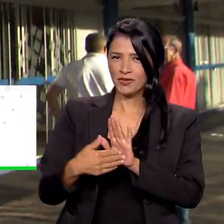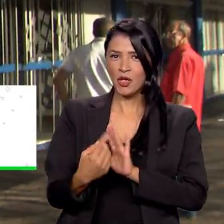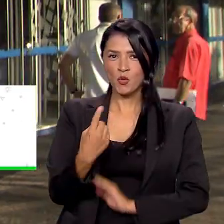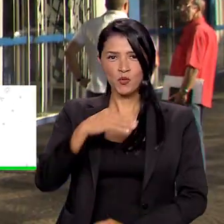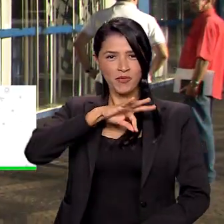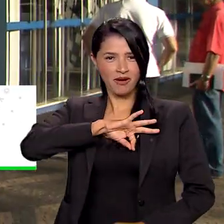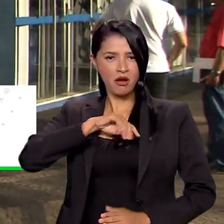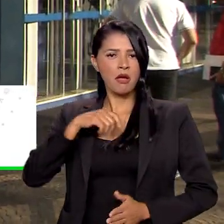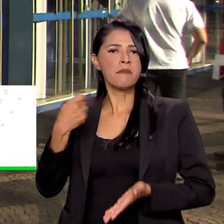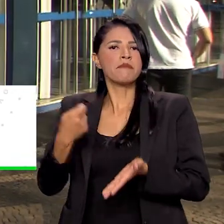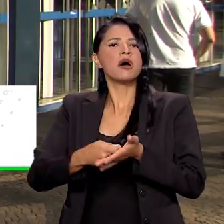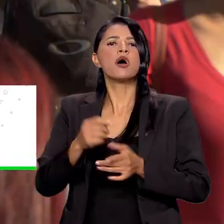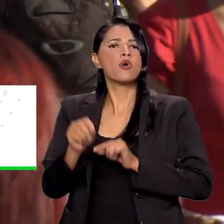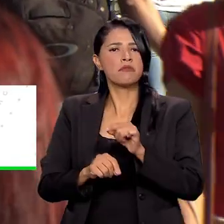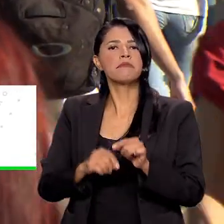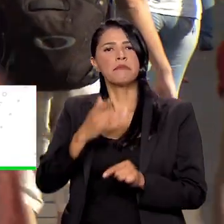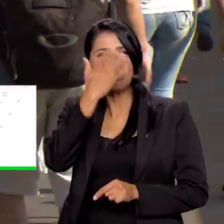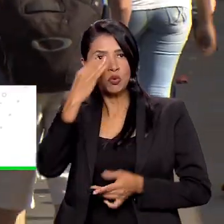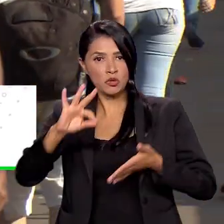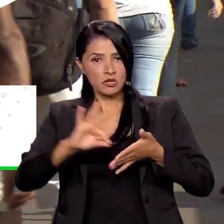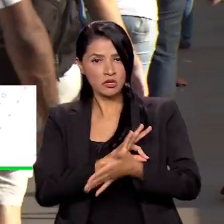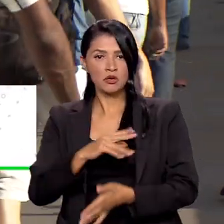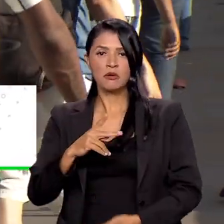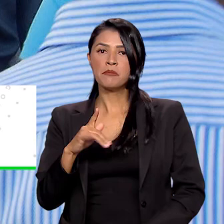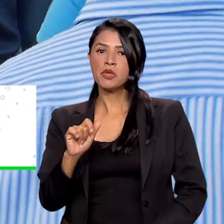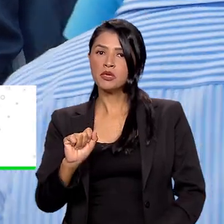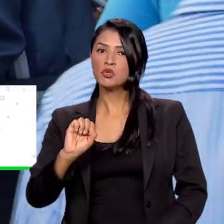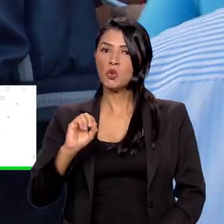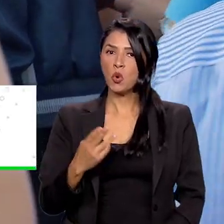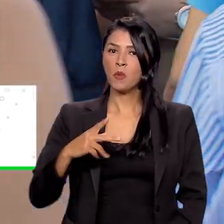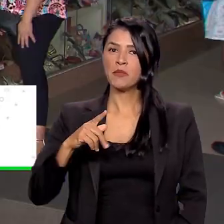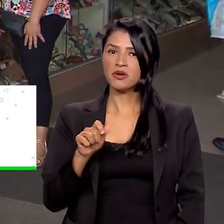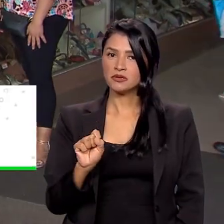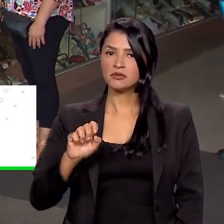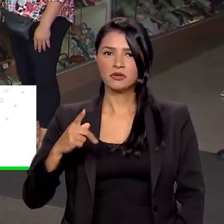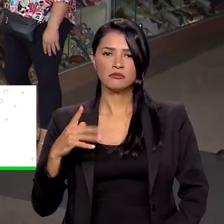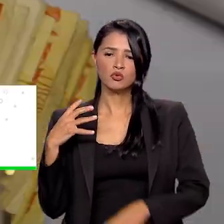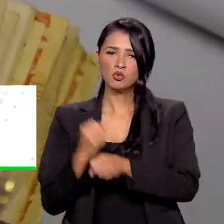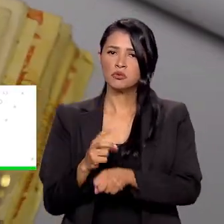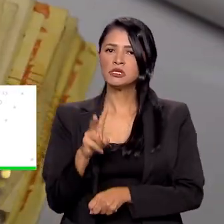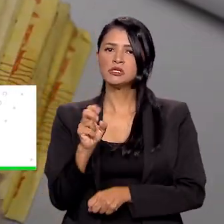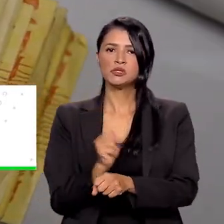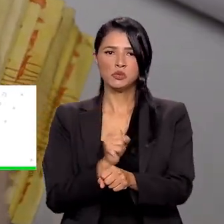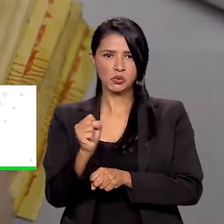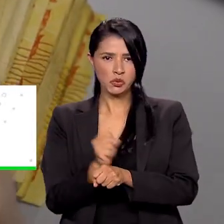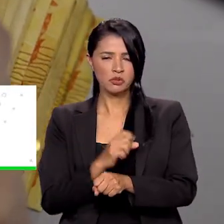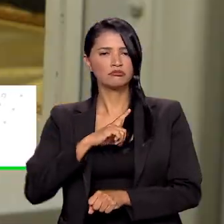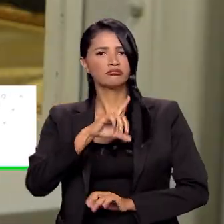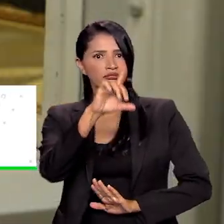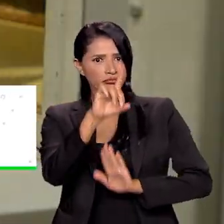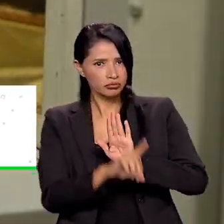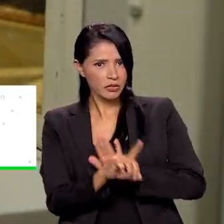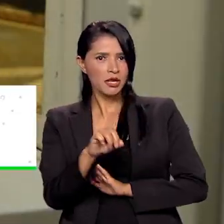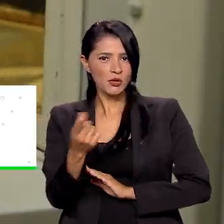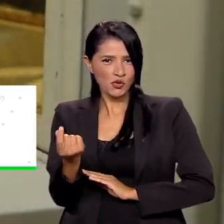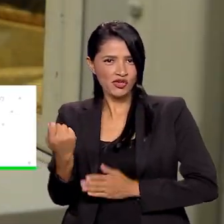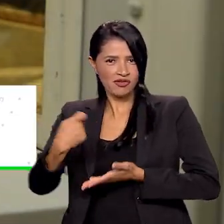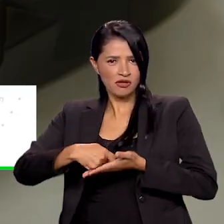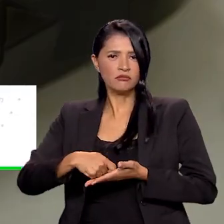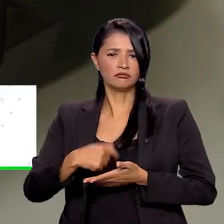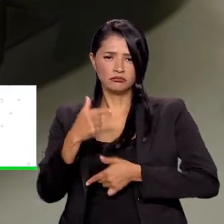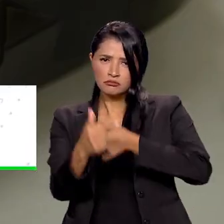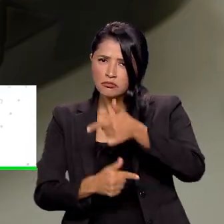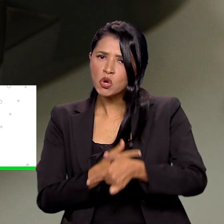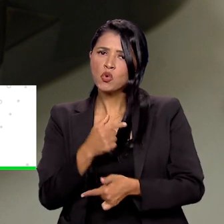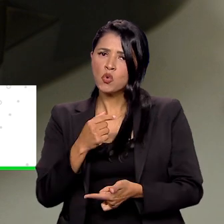salário mínimo é pago para quem está inscrito no PIS ou PASEP há pelo menos 5 anos. Tem direito a receber o valor